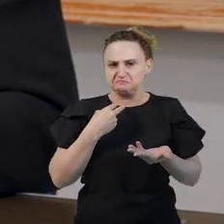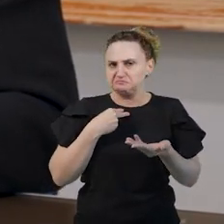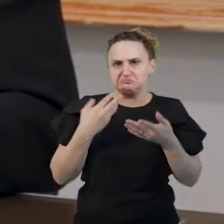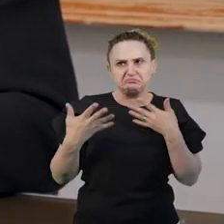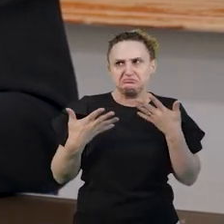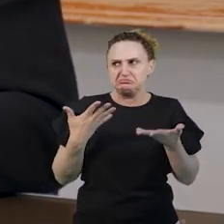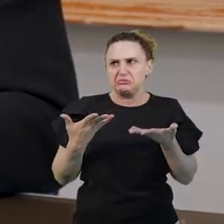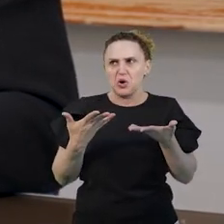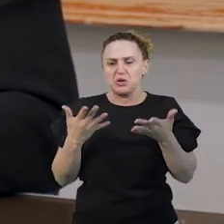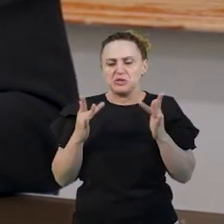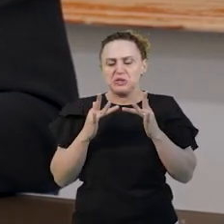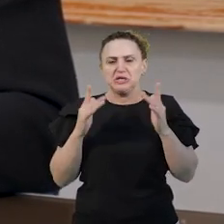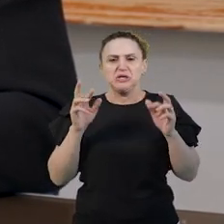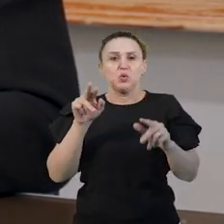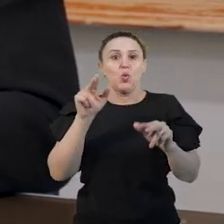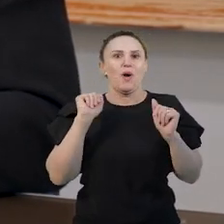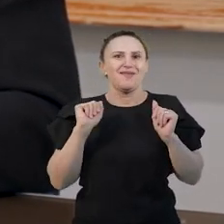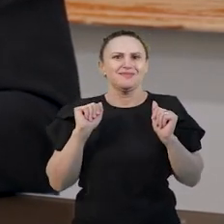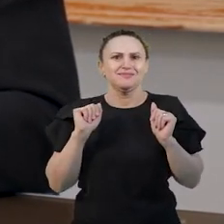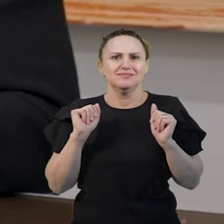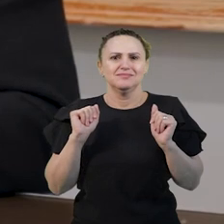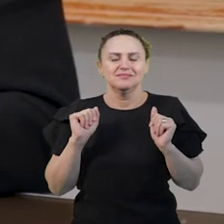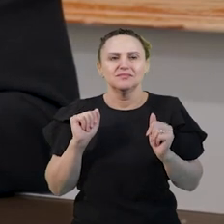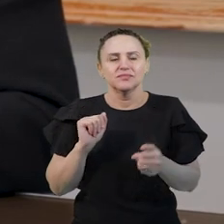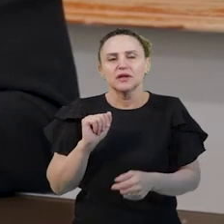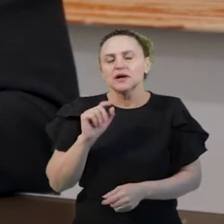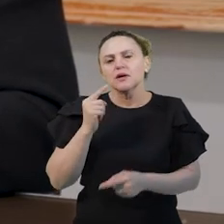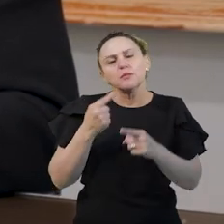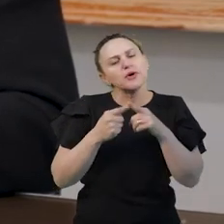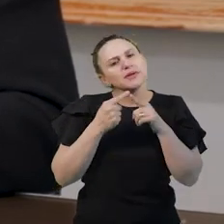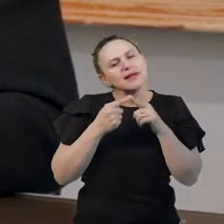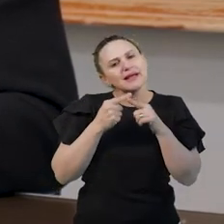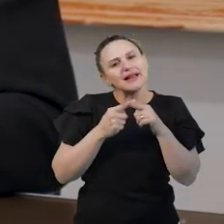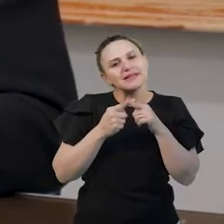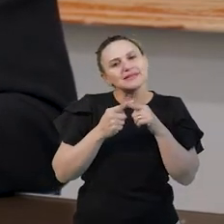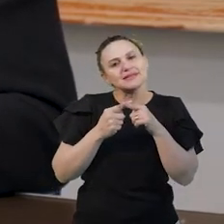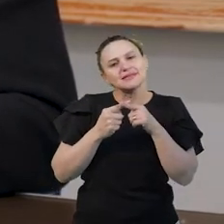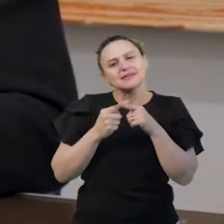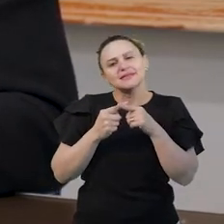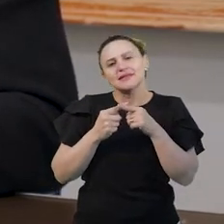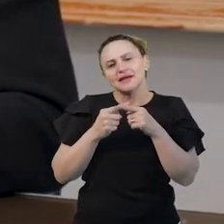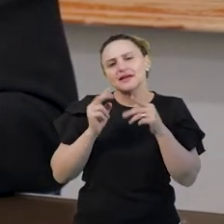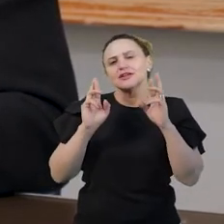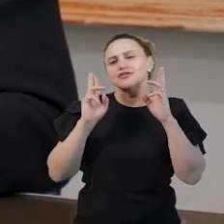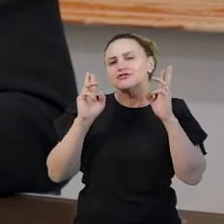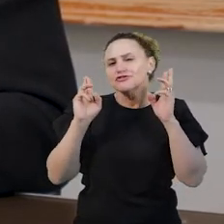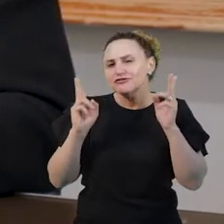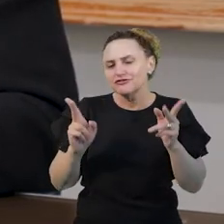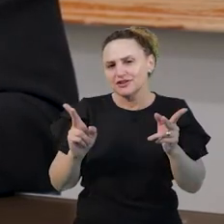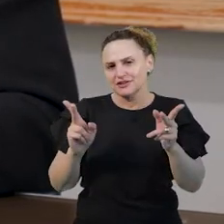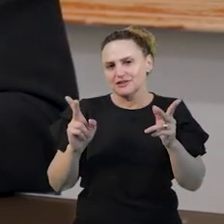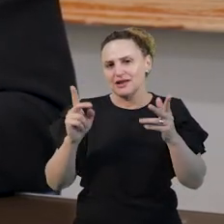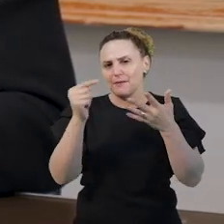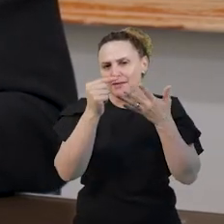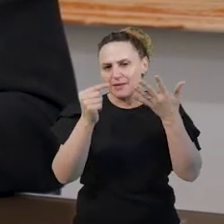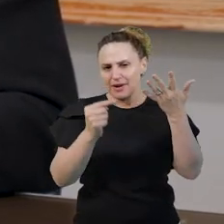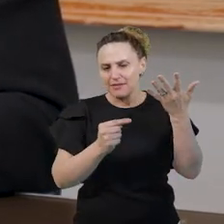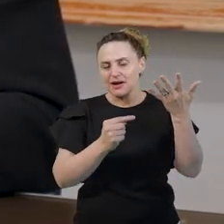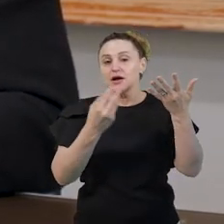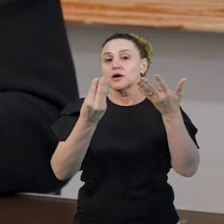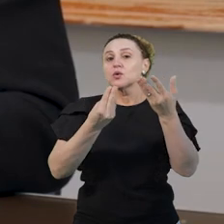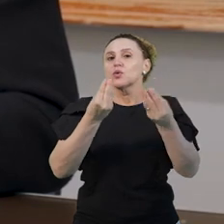como idênticas e unas, pois se constituem como modalidades distintas do uso da língua, como nos